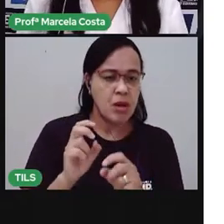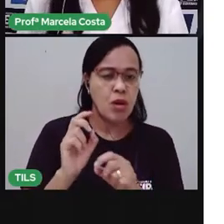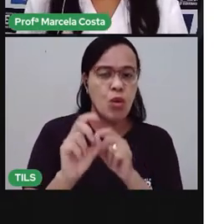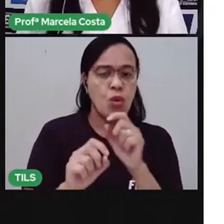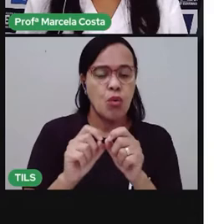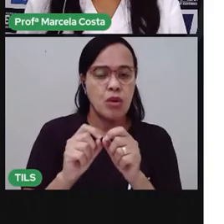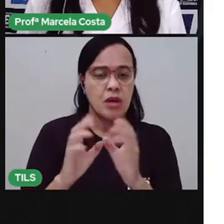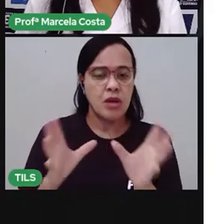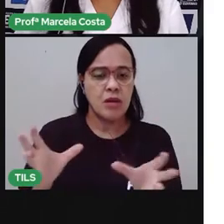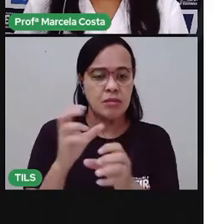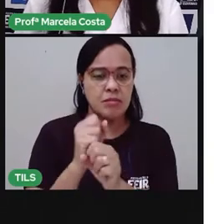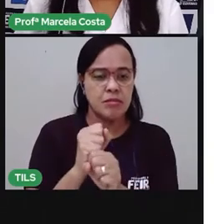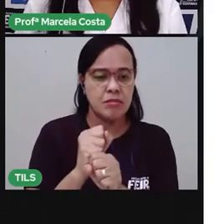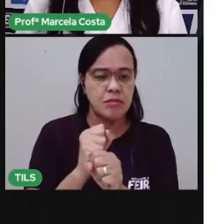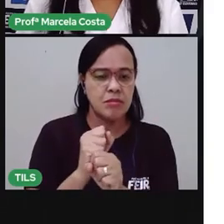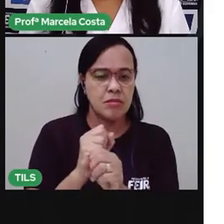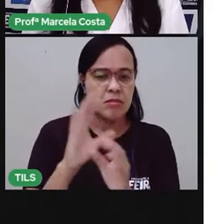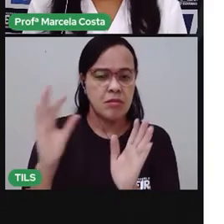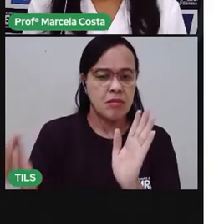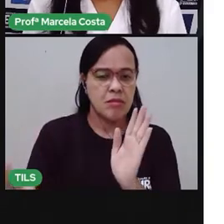uma palavra, tá?